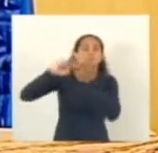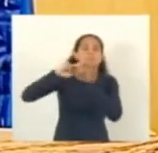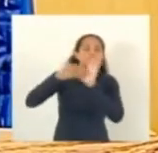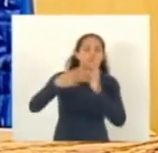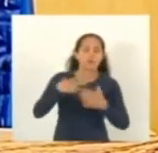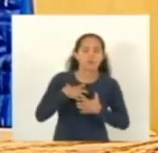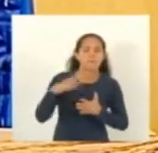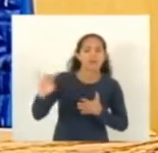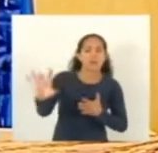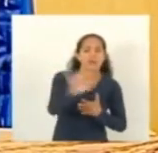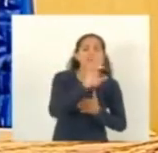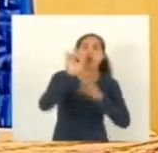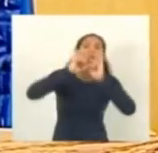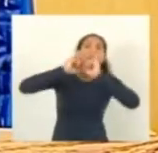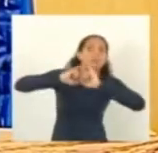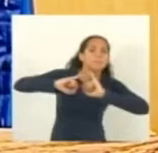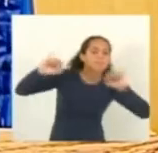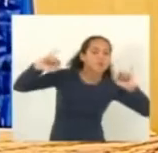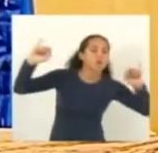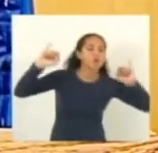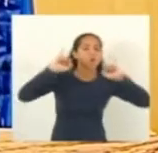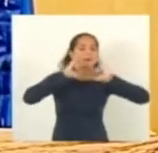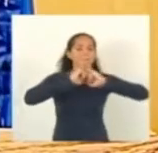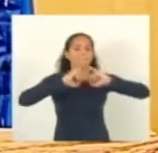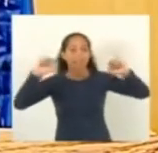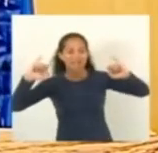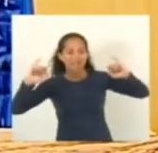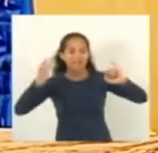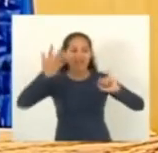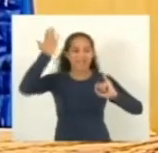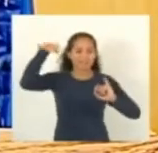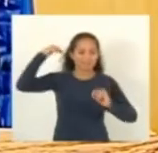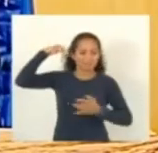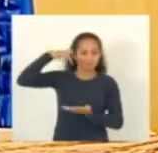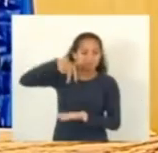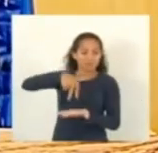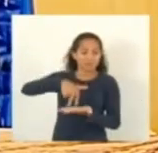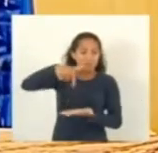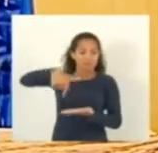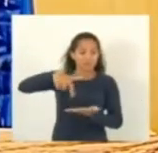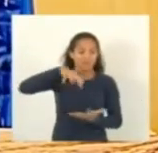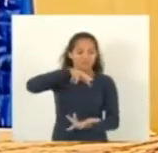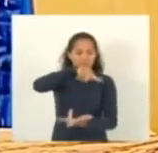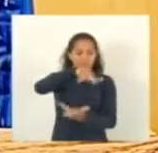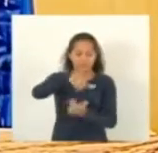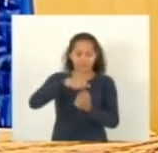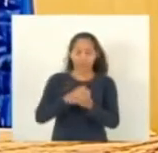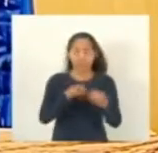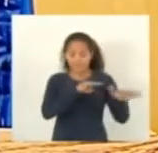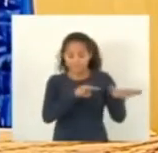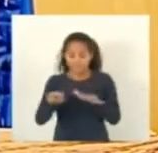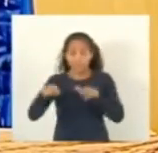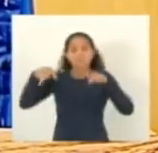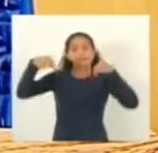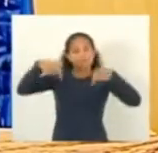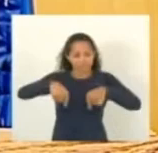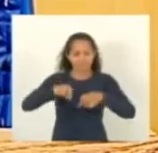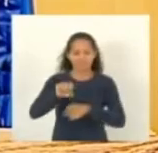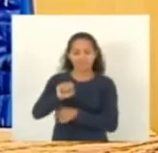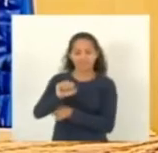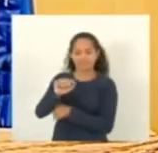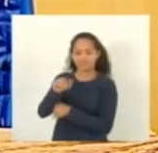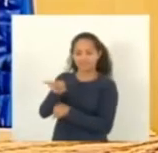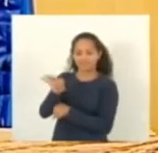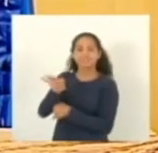pregou da mensagem que ele deixou e nessa semana na semana santa né em que a